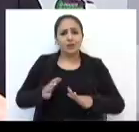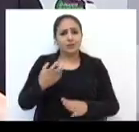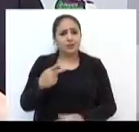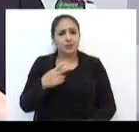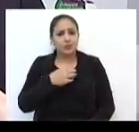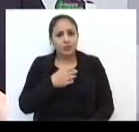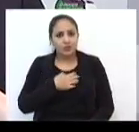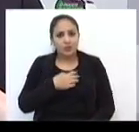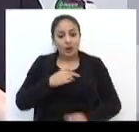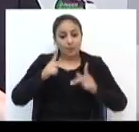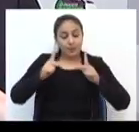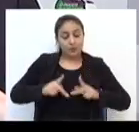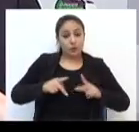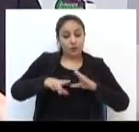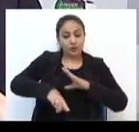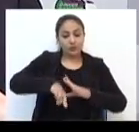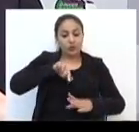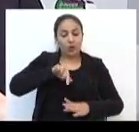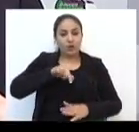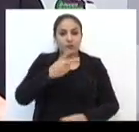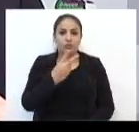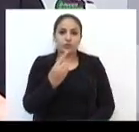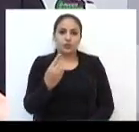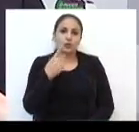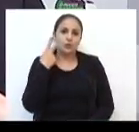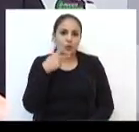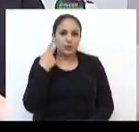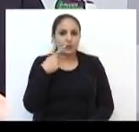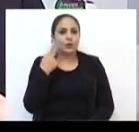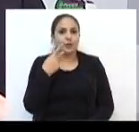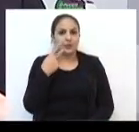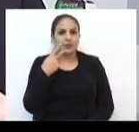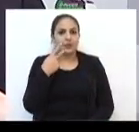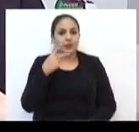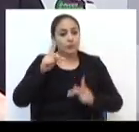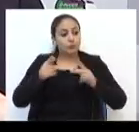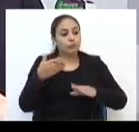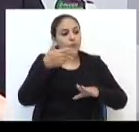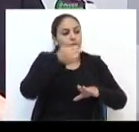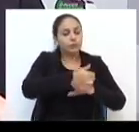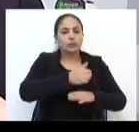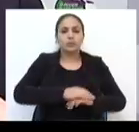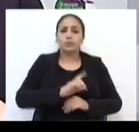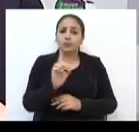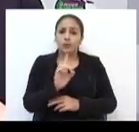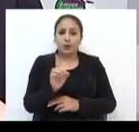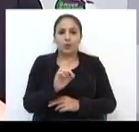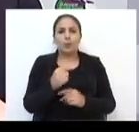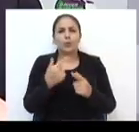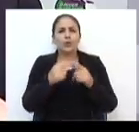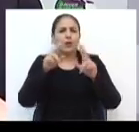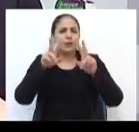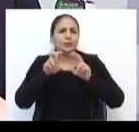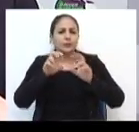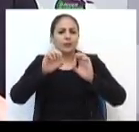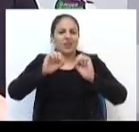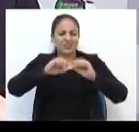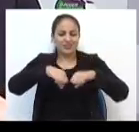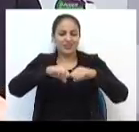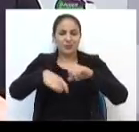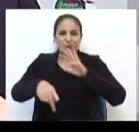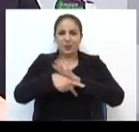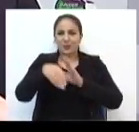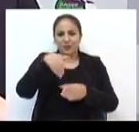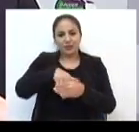A população elege 21 vereadores. Aqui eles deviam tomar posse, mas não. Por uma questão de sistema